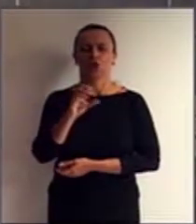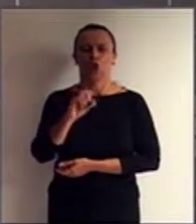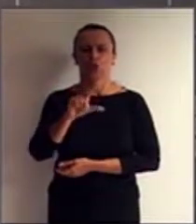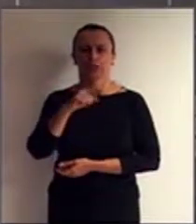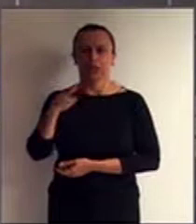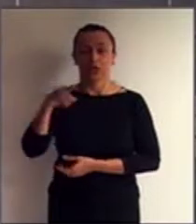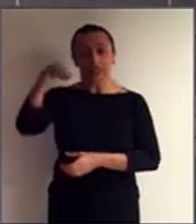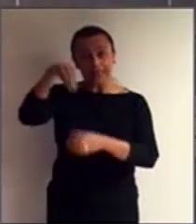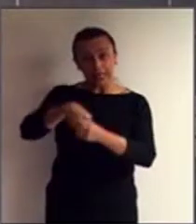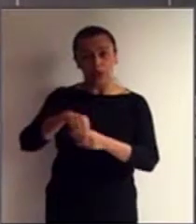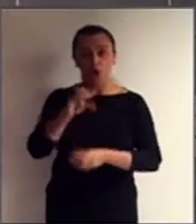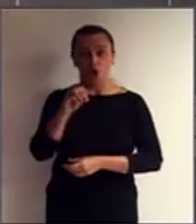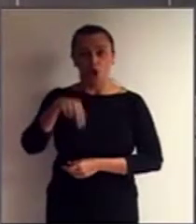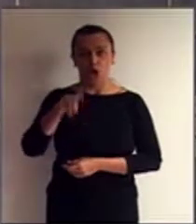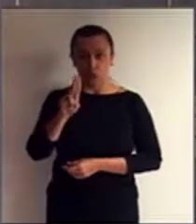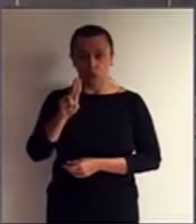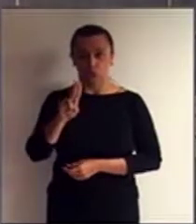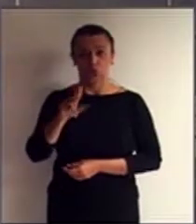2001